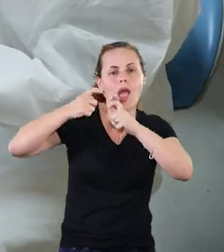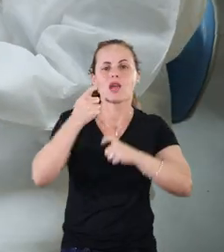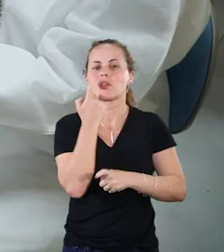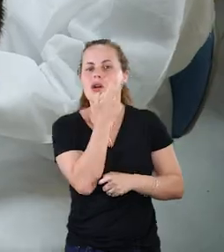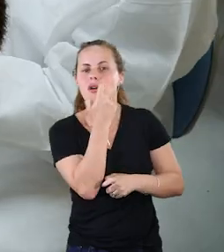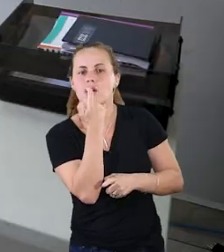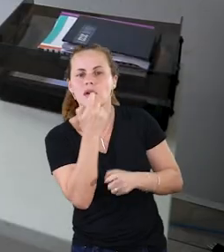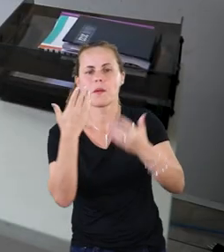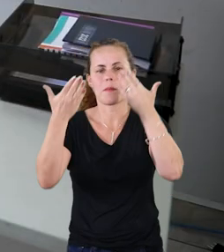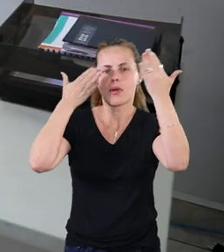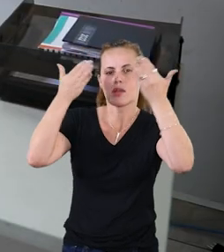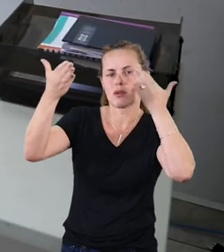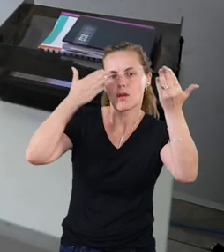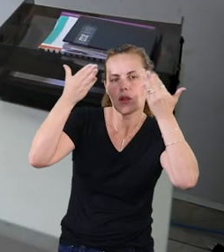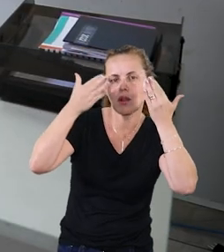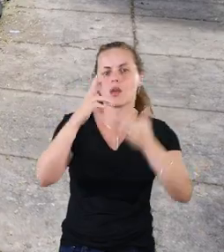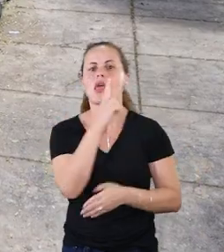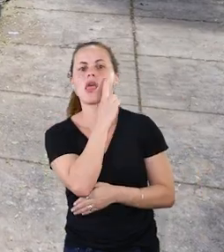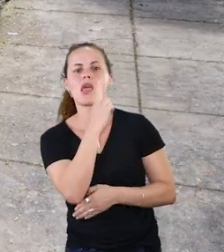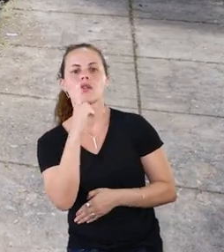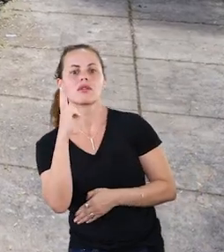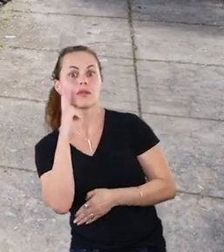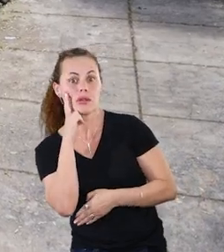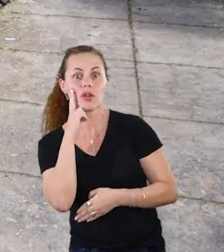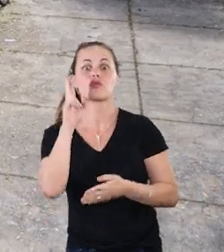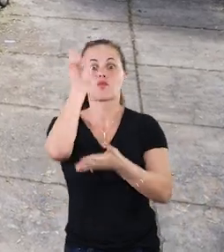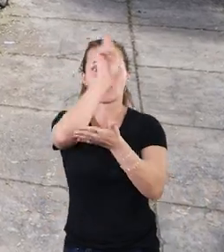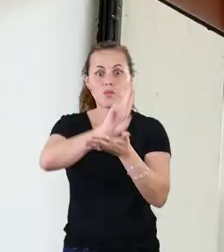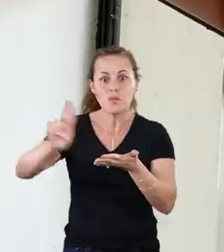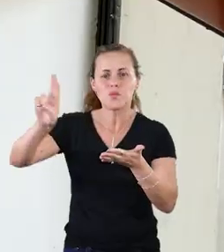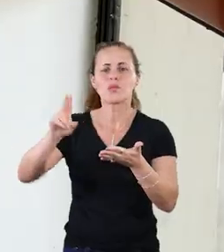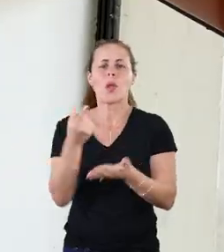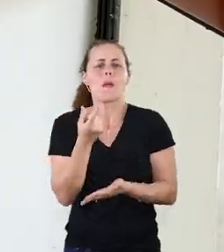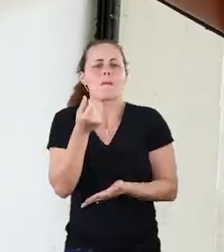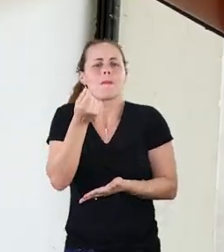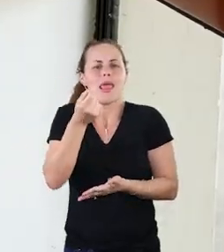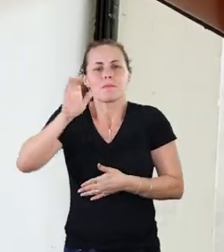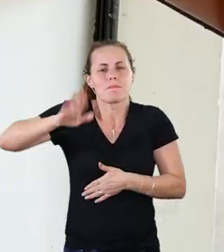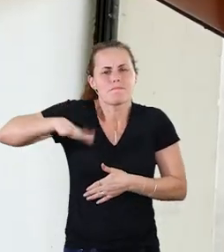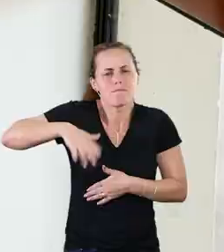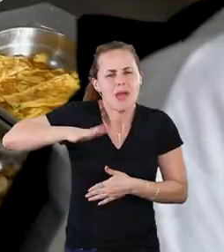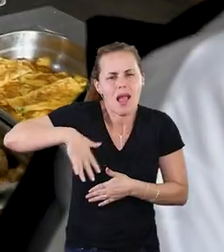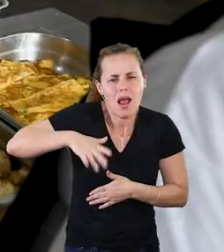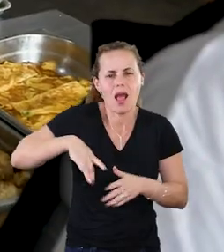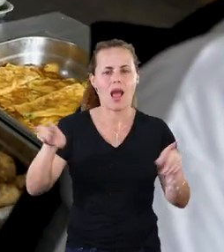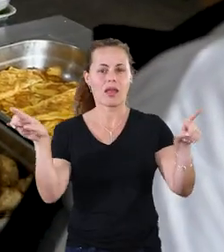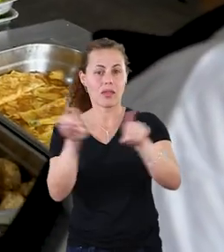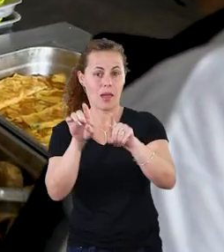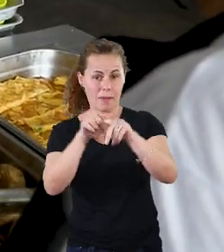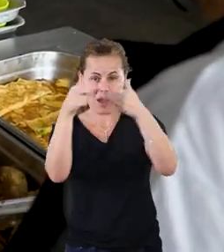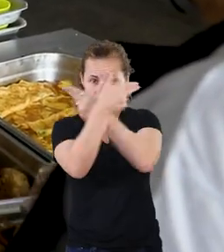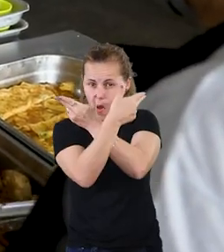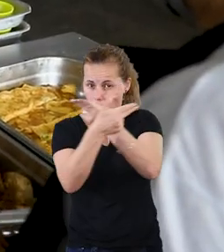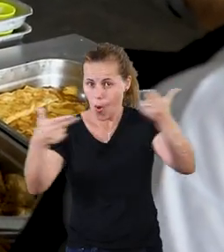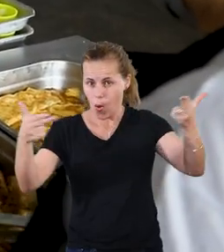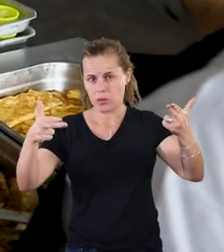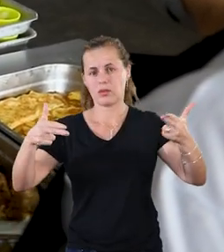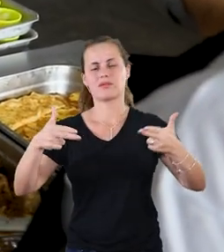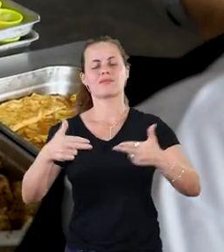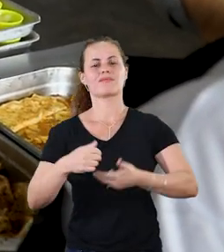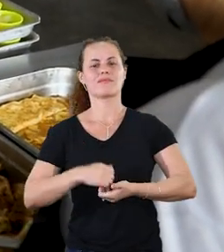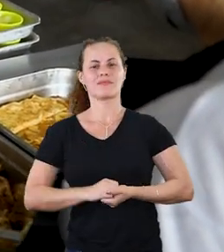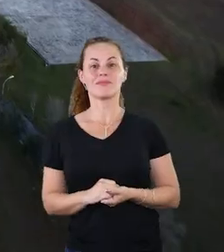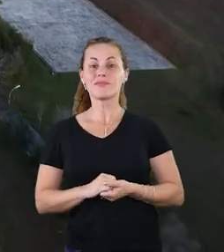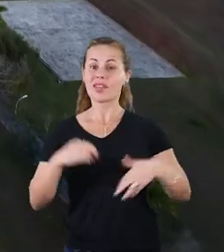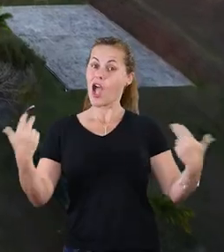odontológico, psicológico, restaurantes universitários, com preços acessíveis, entre outras ações.